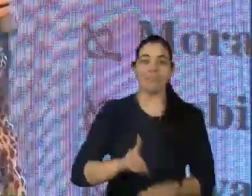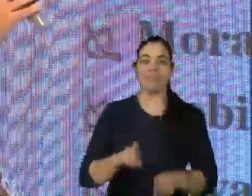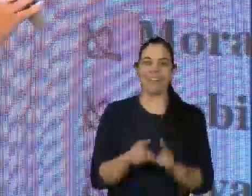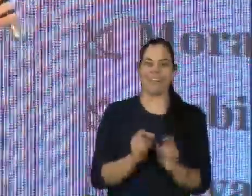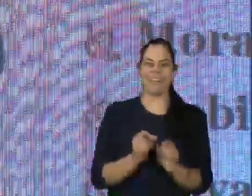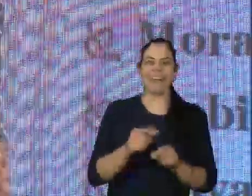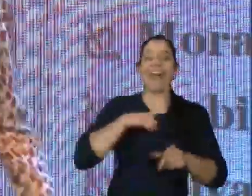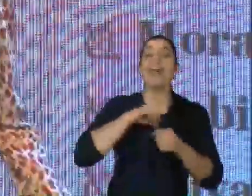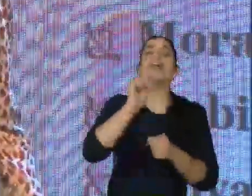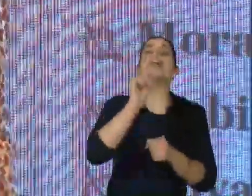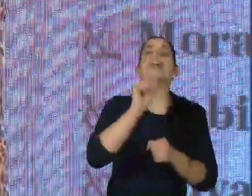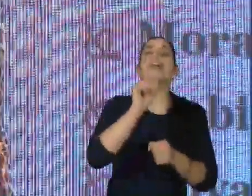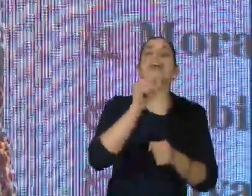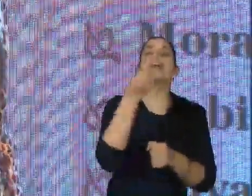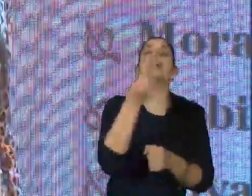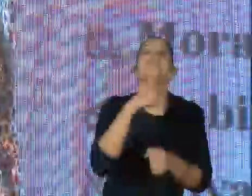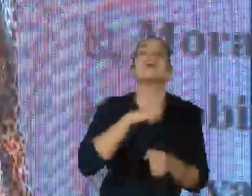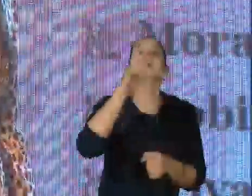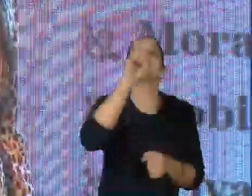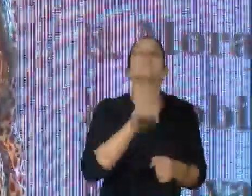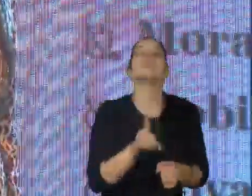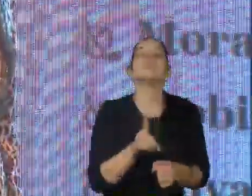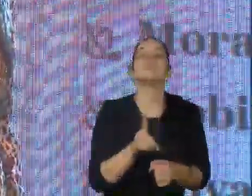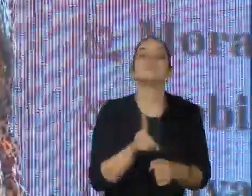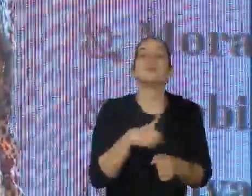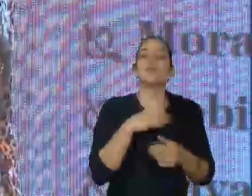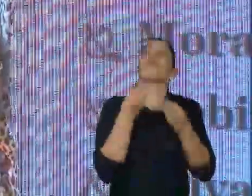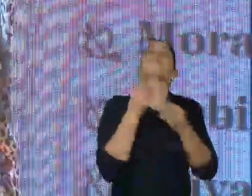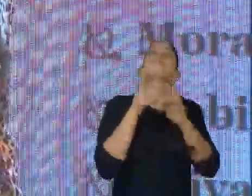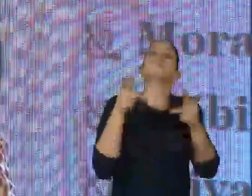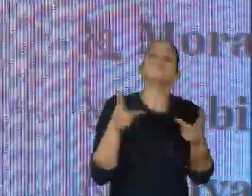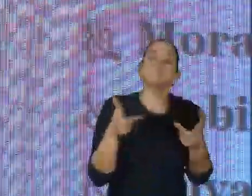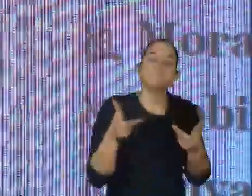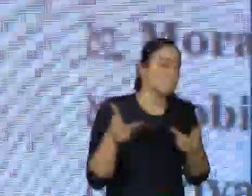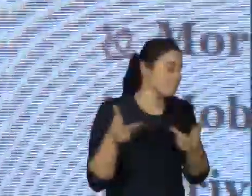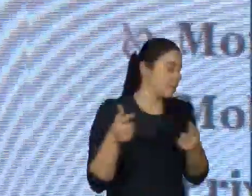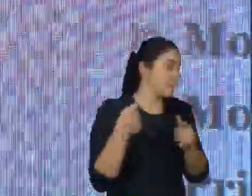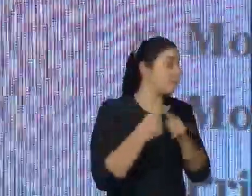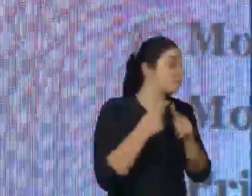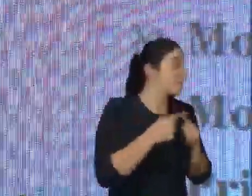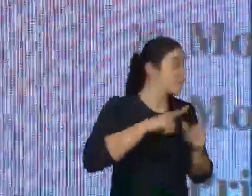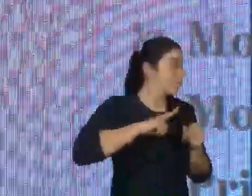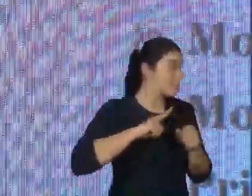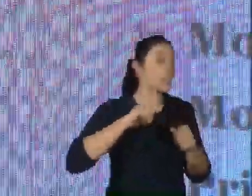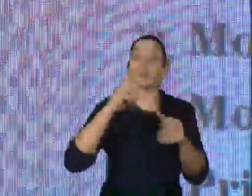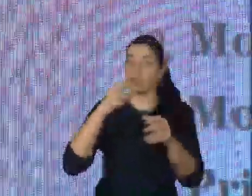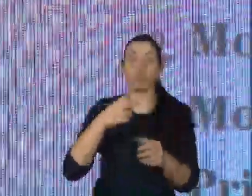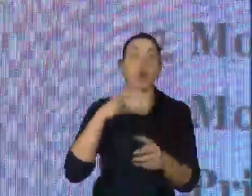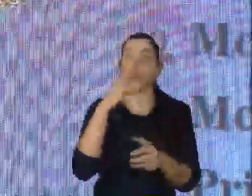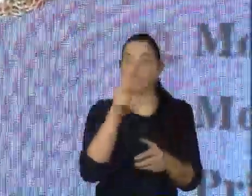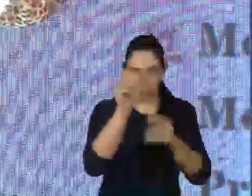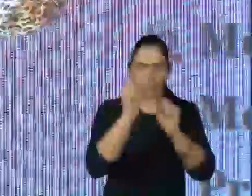E as pessoas com deficiência? Por que elas seriam diferentes? Por que a gente tem que